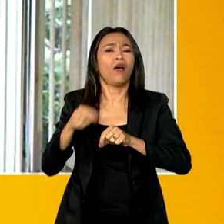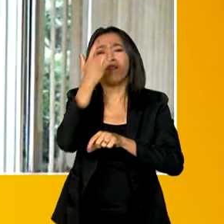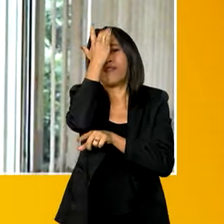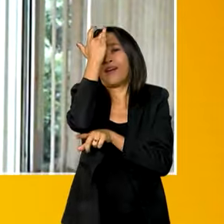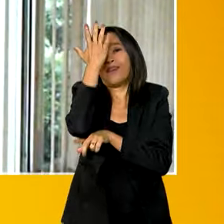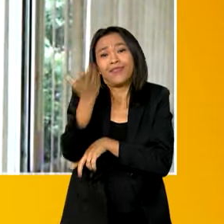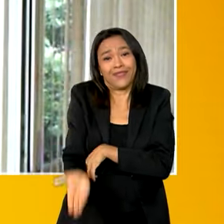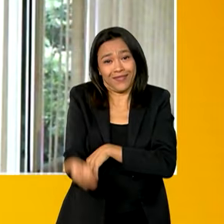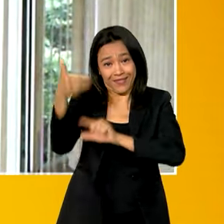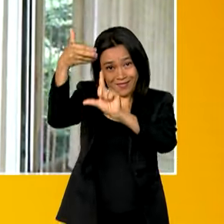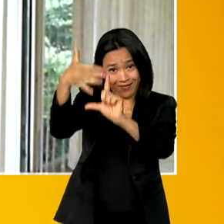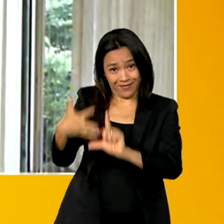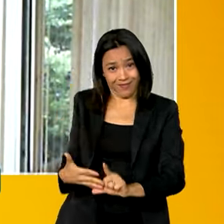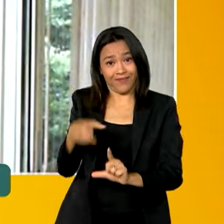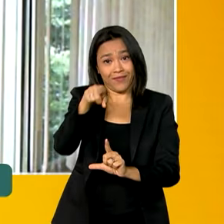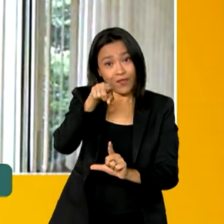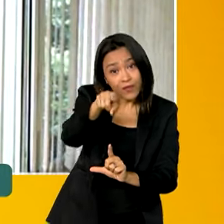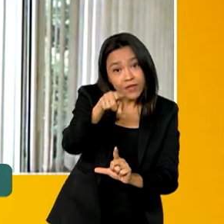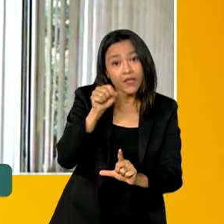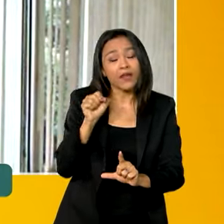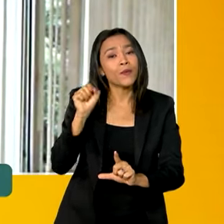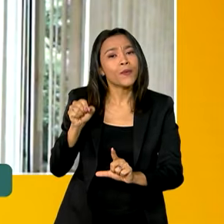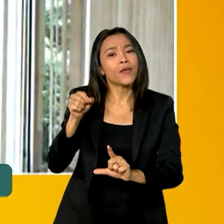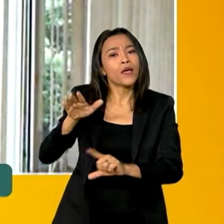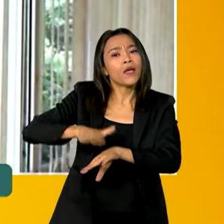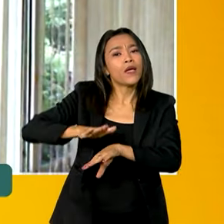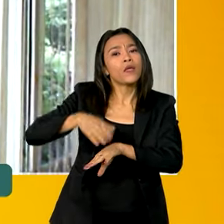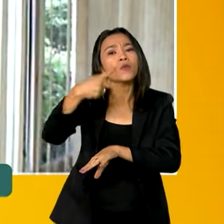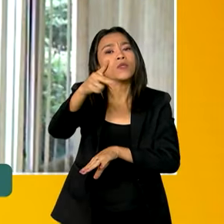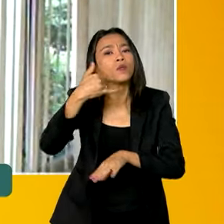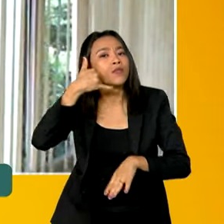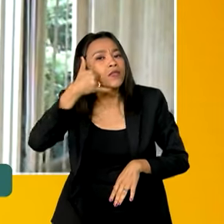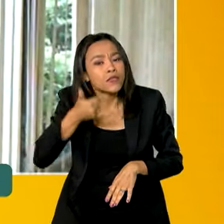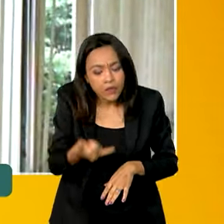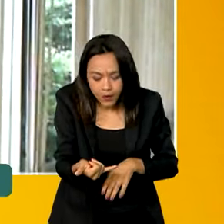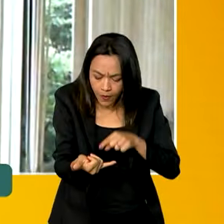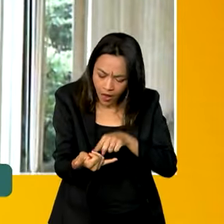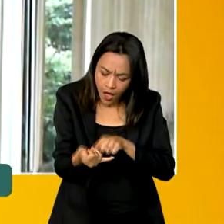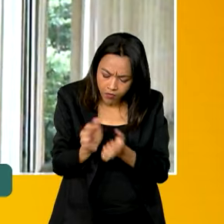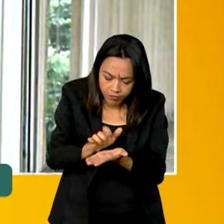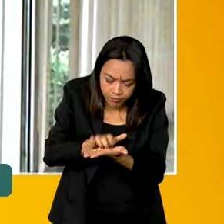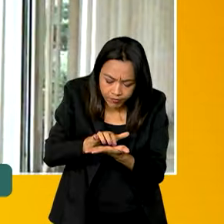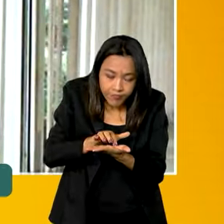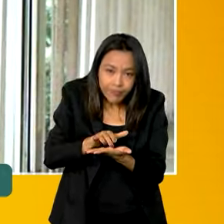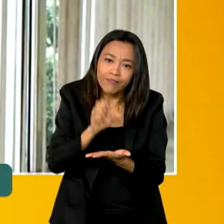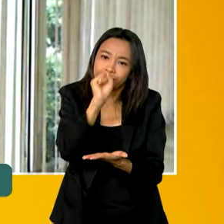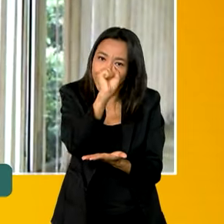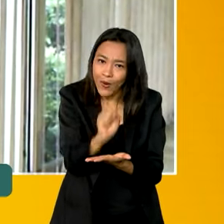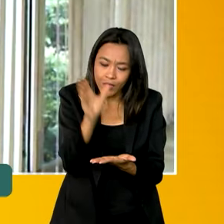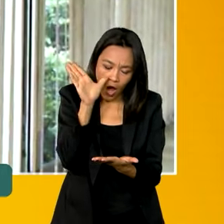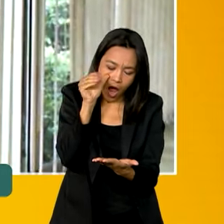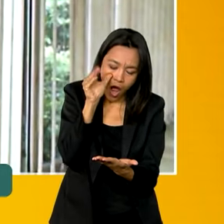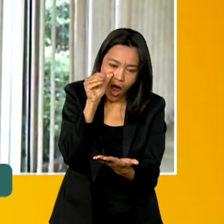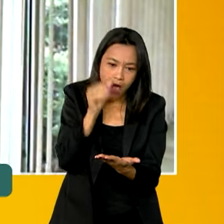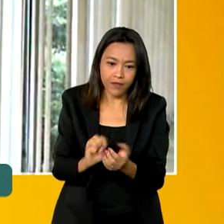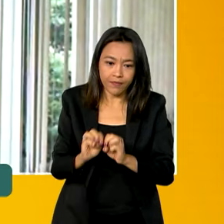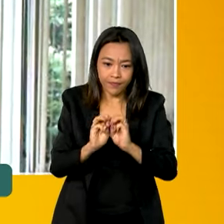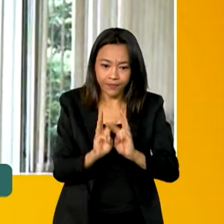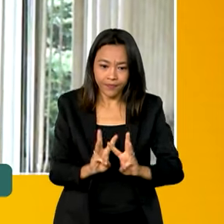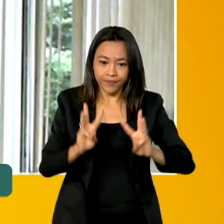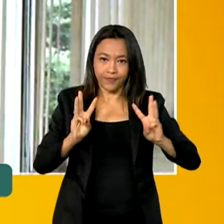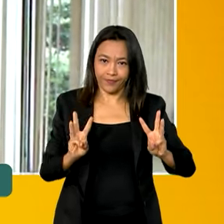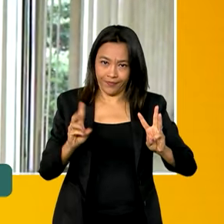fácil. Ele pode acessar no próprio celular a plataforma consumidor.gov